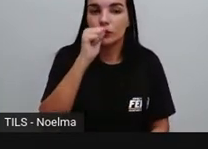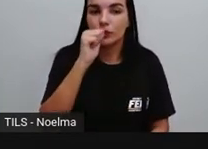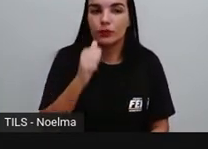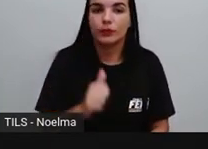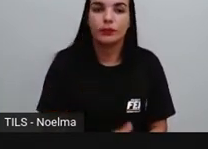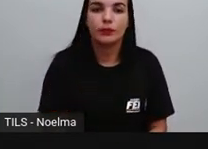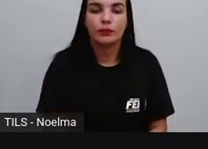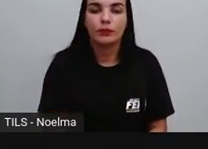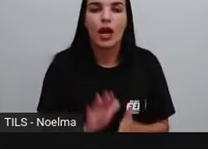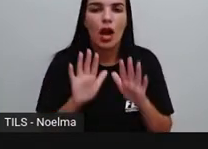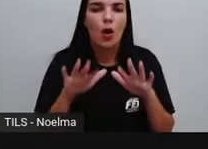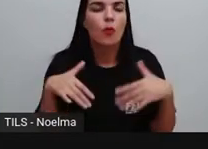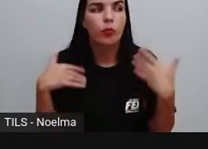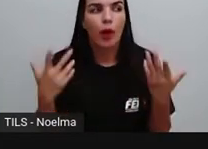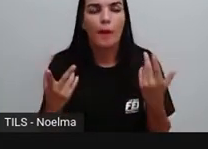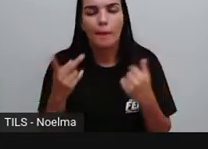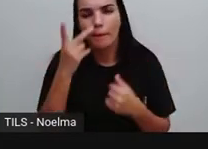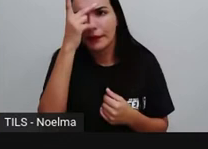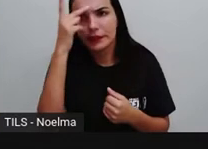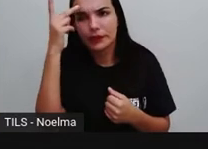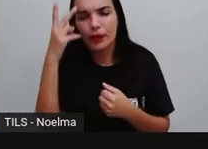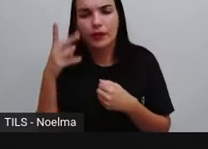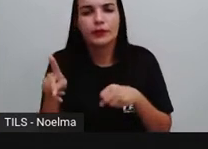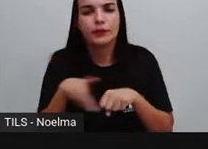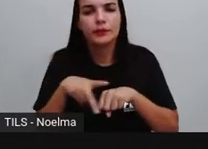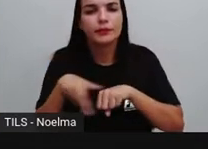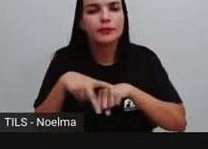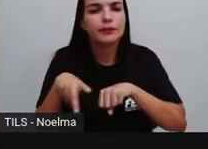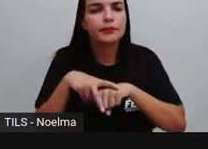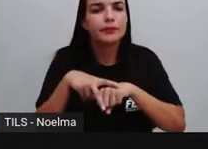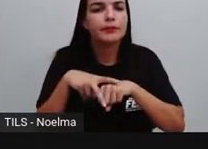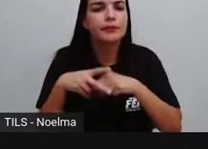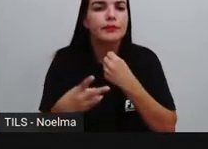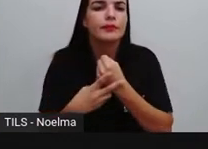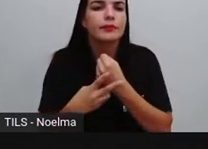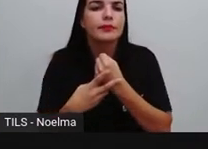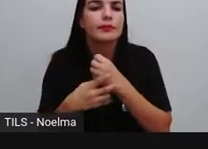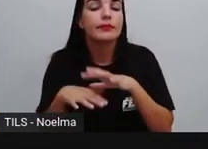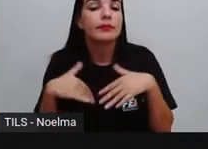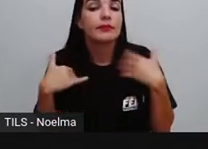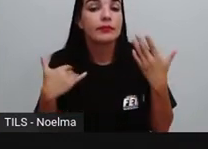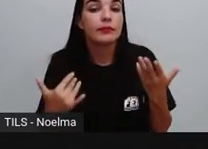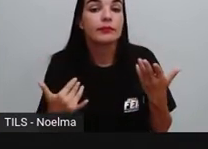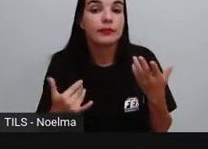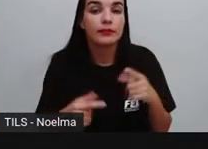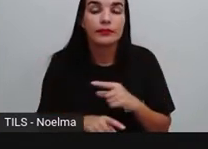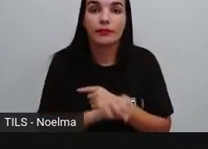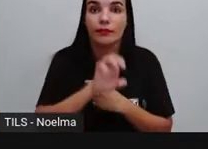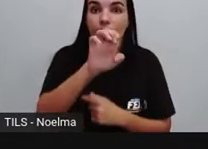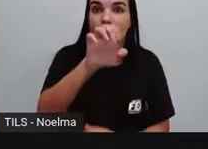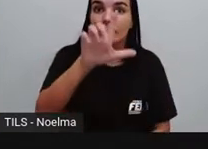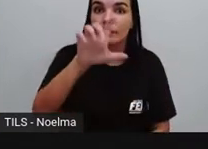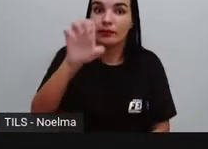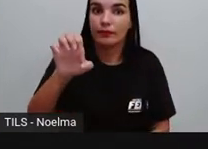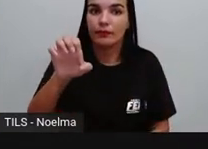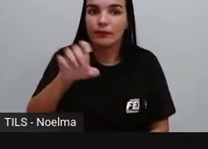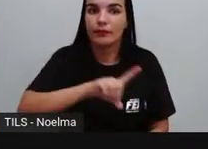Qual é a pessoa do verbo? É, ele, é, terceira pessoa, né?